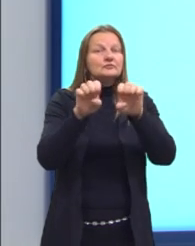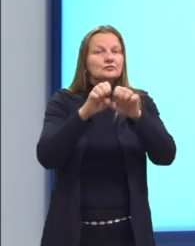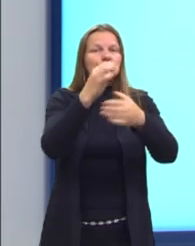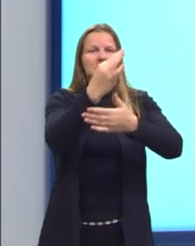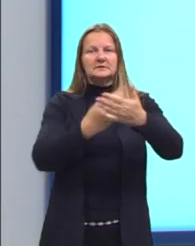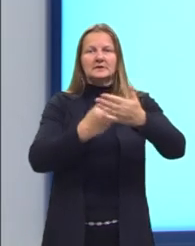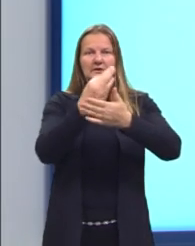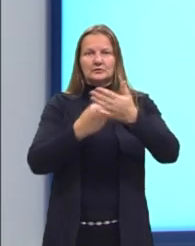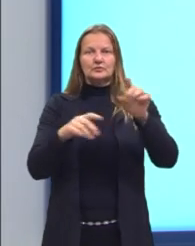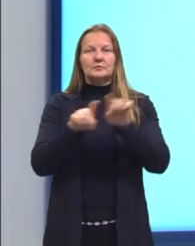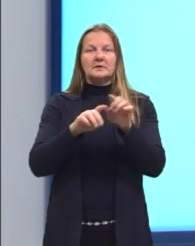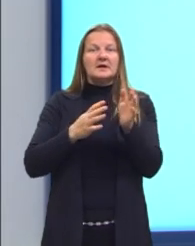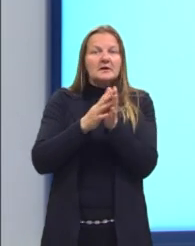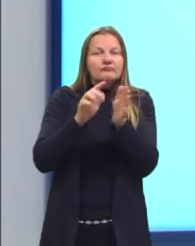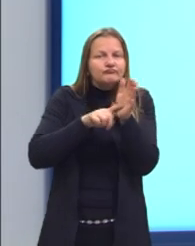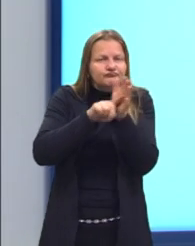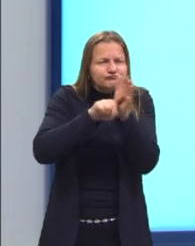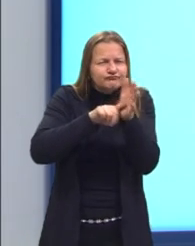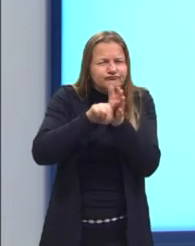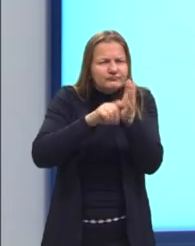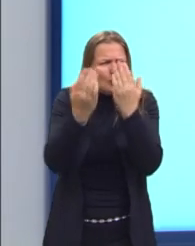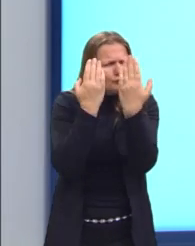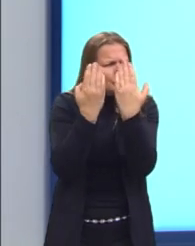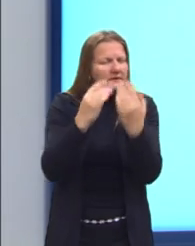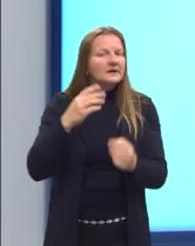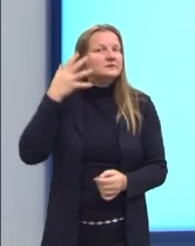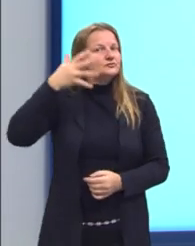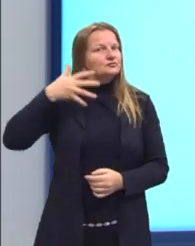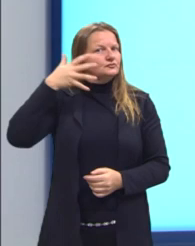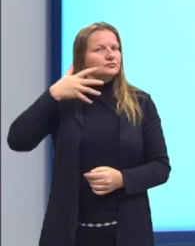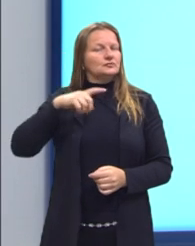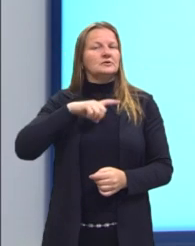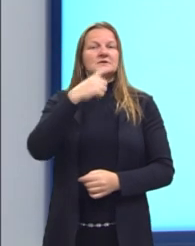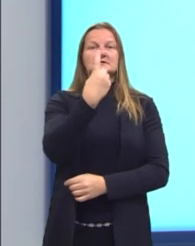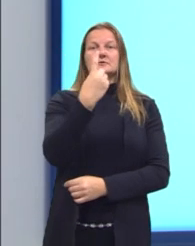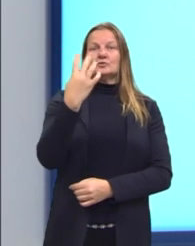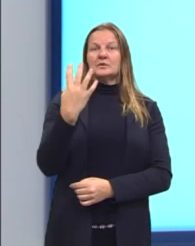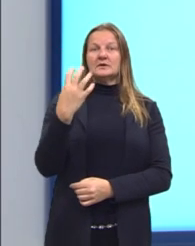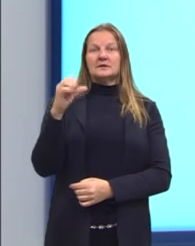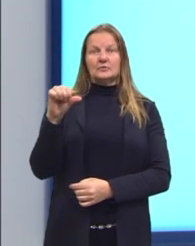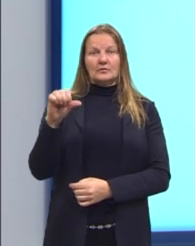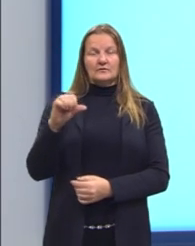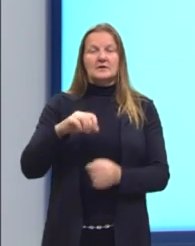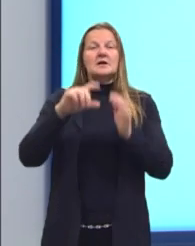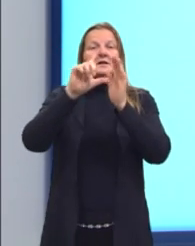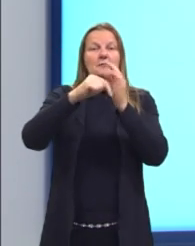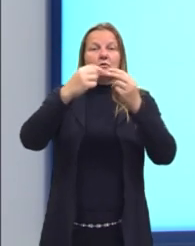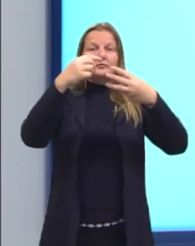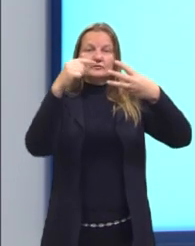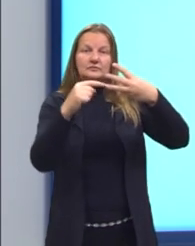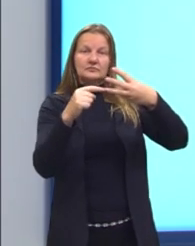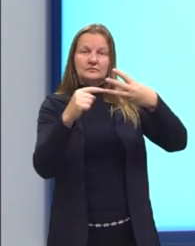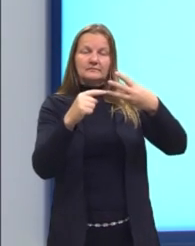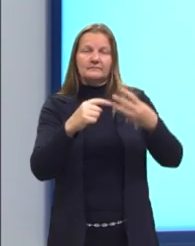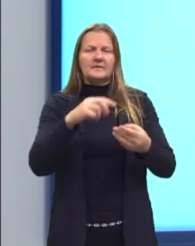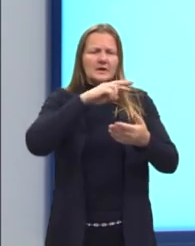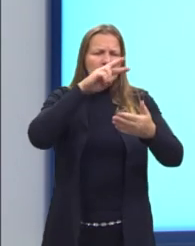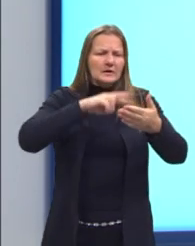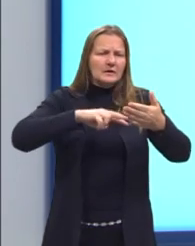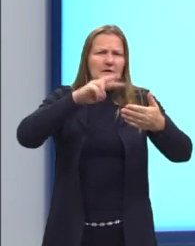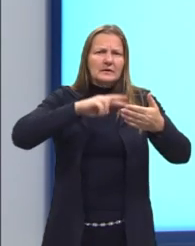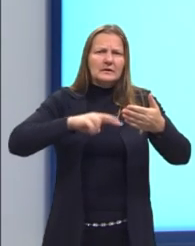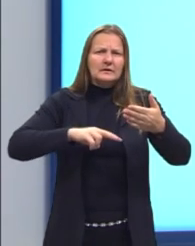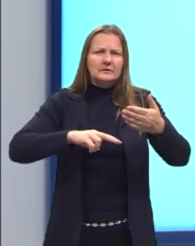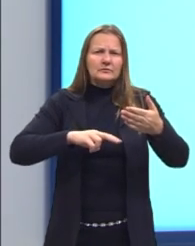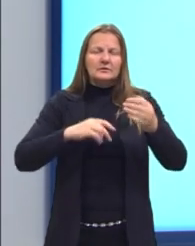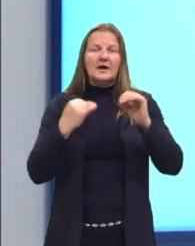análise do discurso com 149 questões. Depois, leitura e